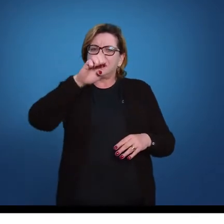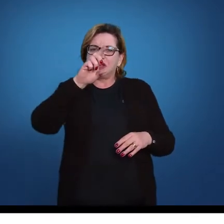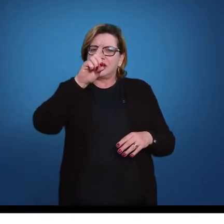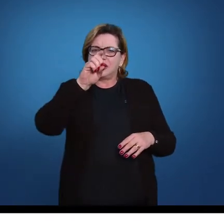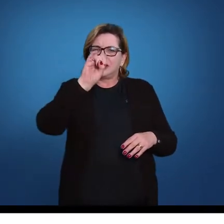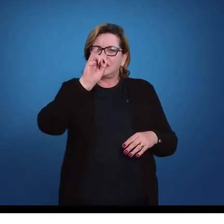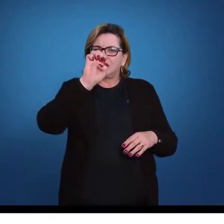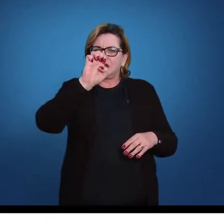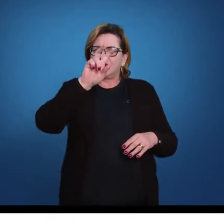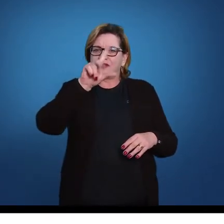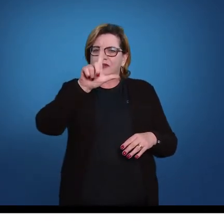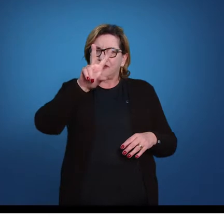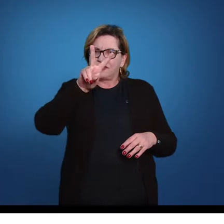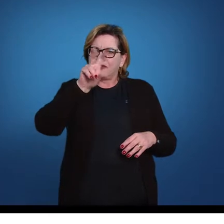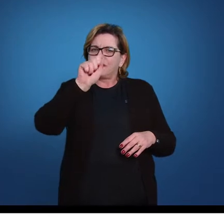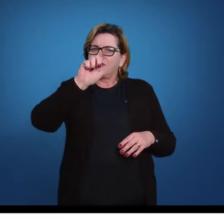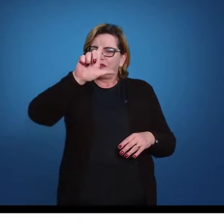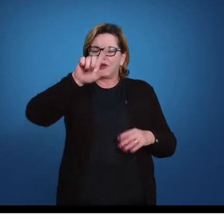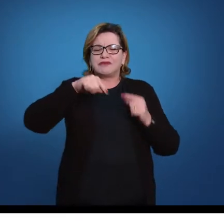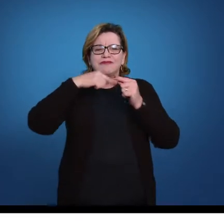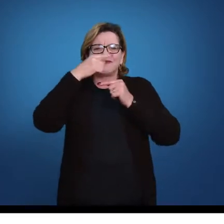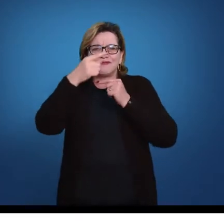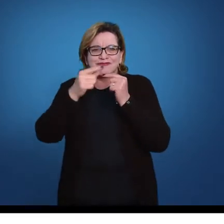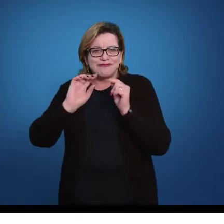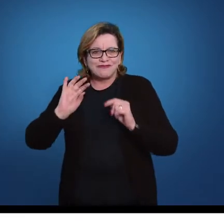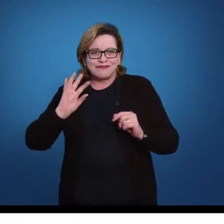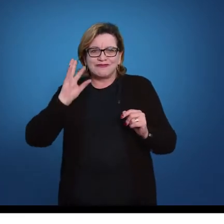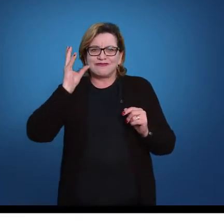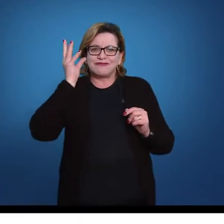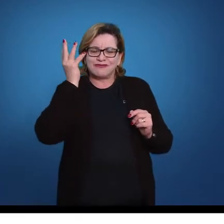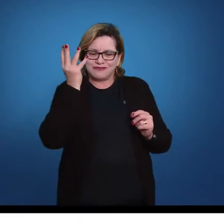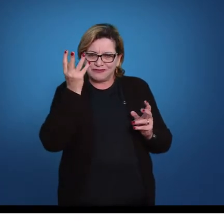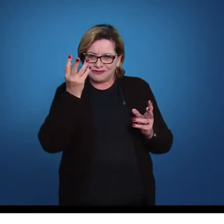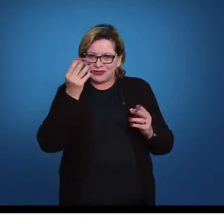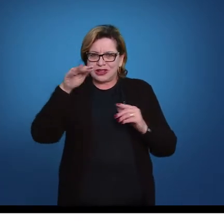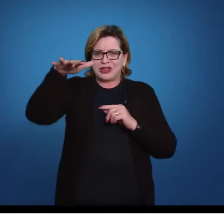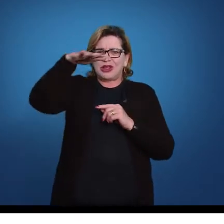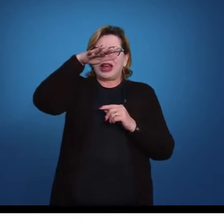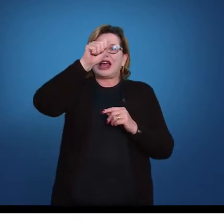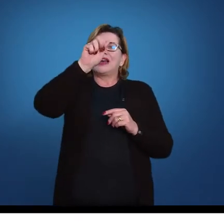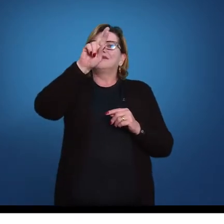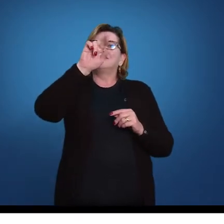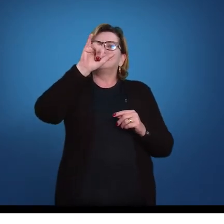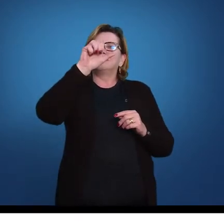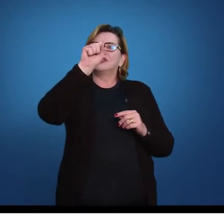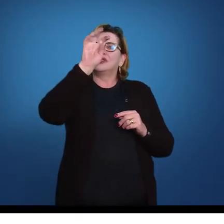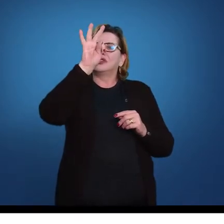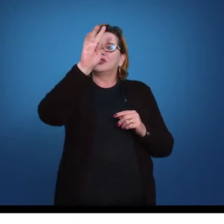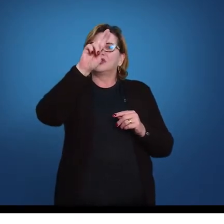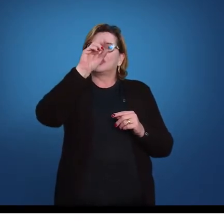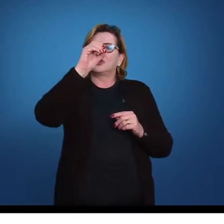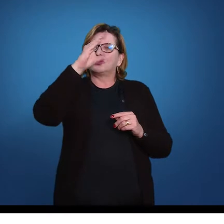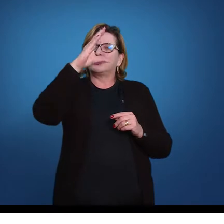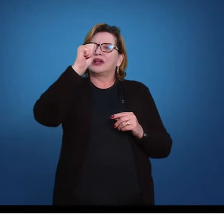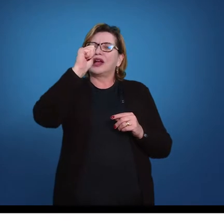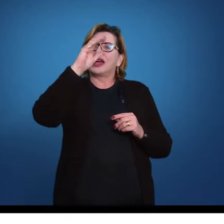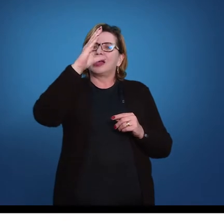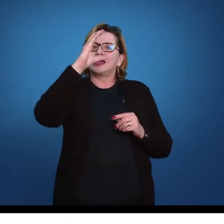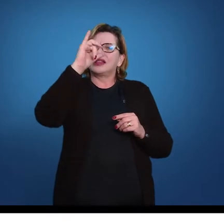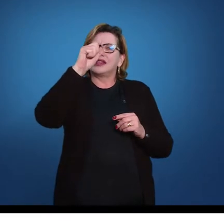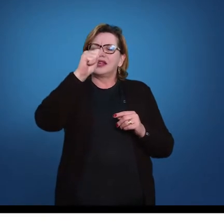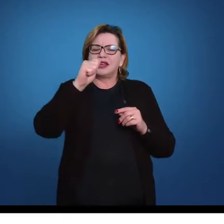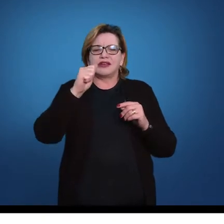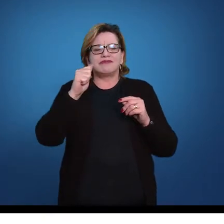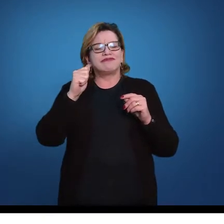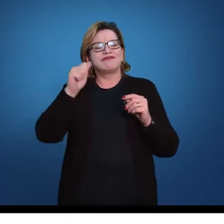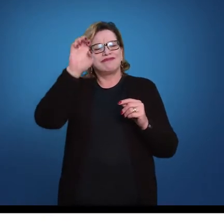e que depois se formam uma aristocracia europeia, a arte equestre. A arte